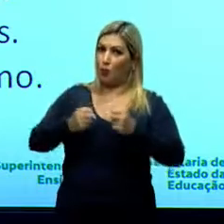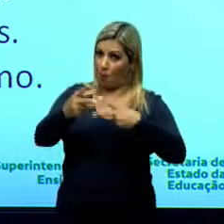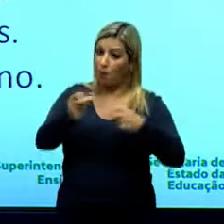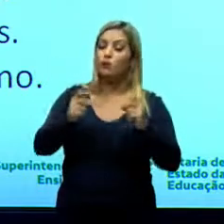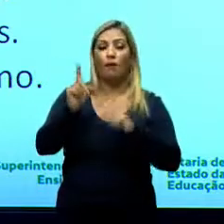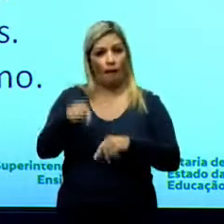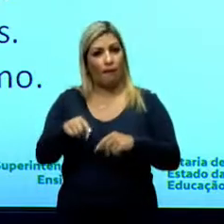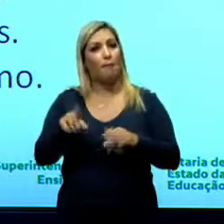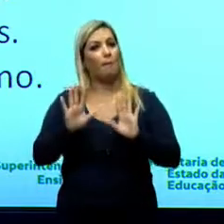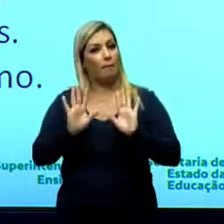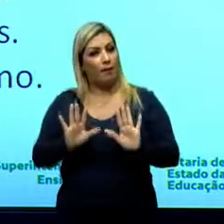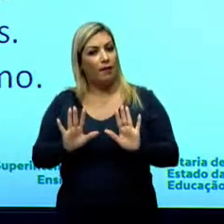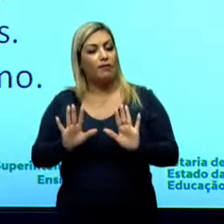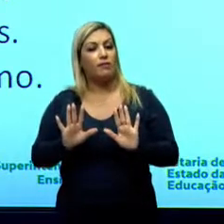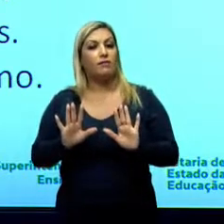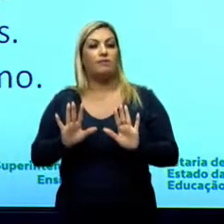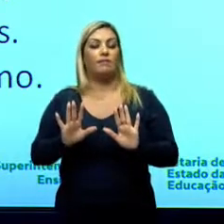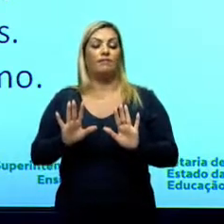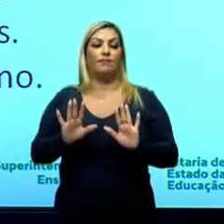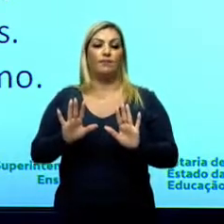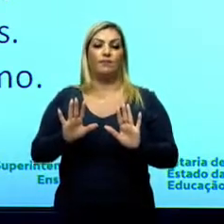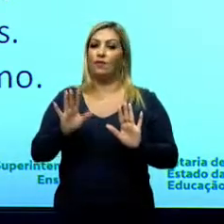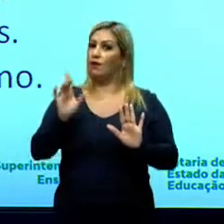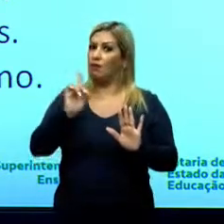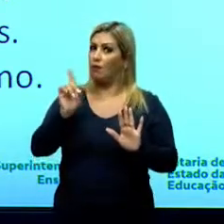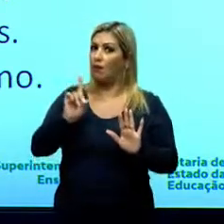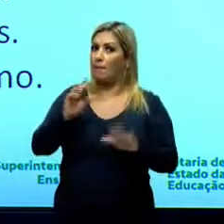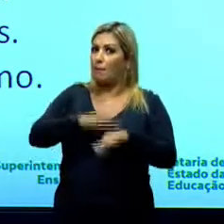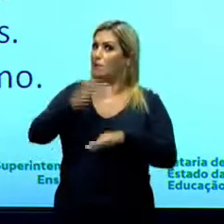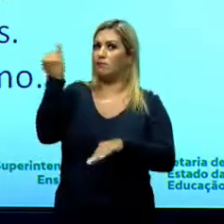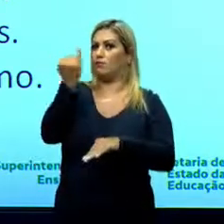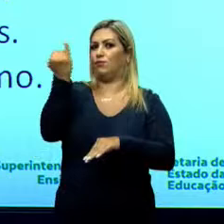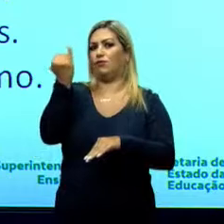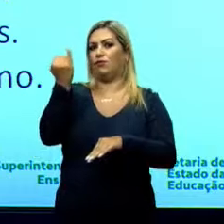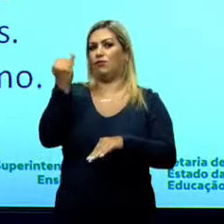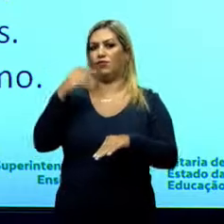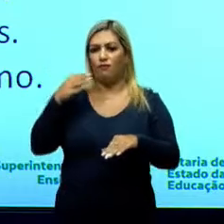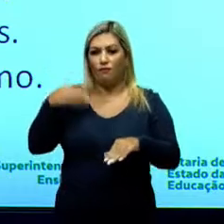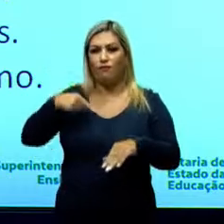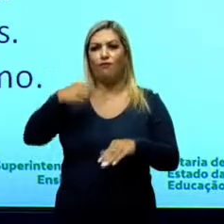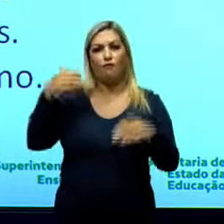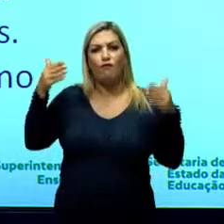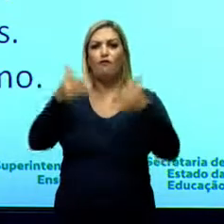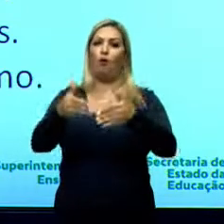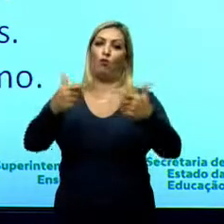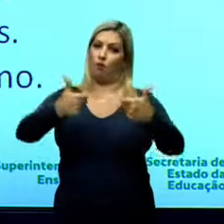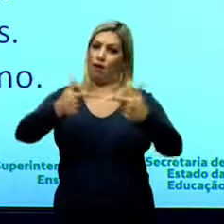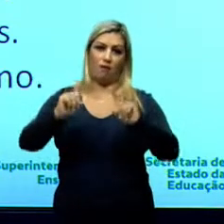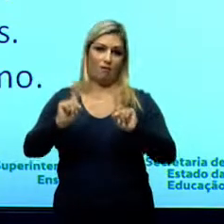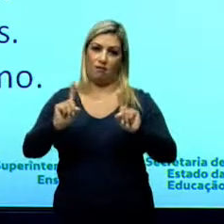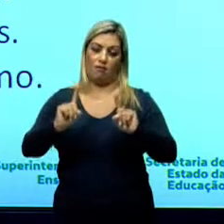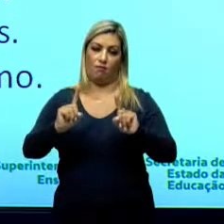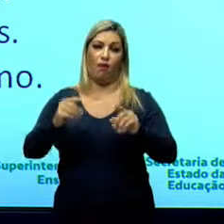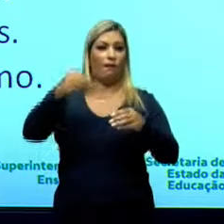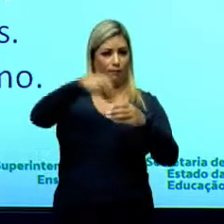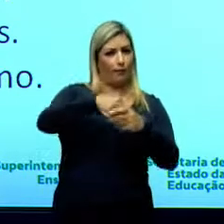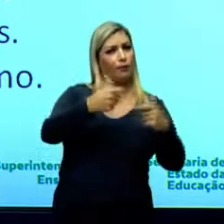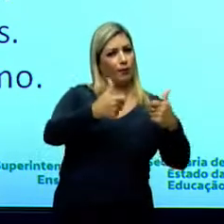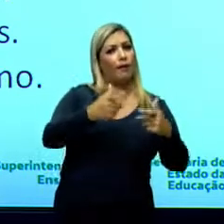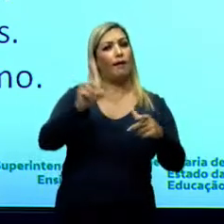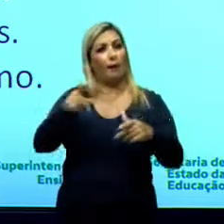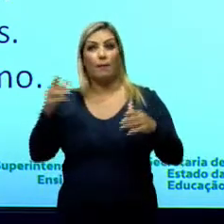comércio? É. Porém, não é o que leva ao conflito. Faz parte da guerra ali?